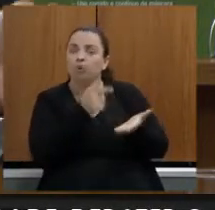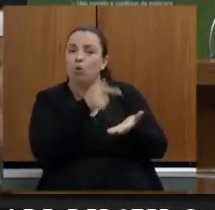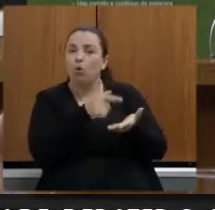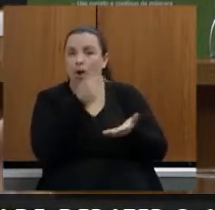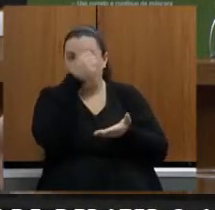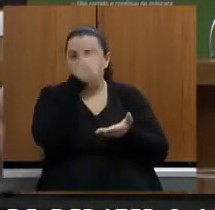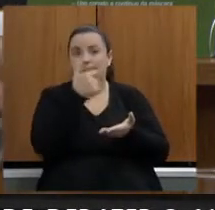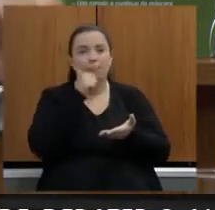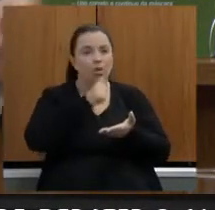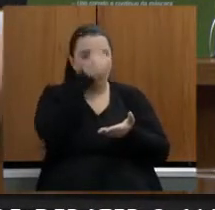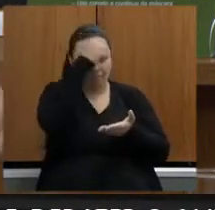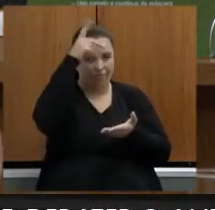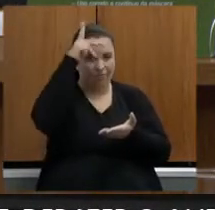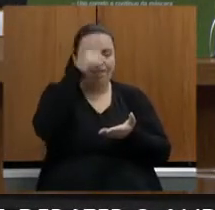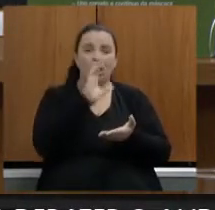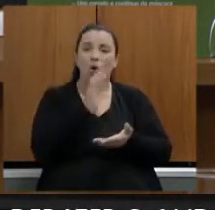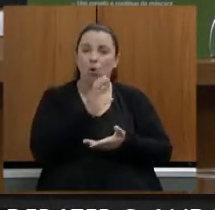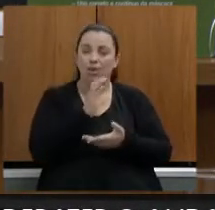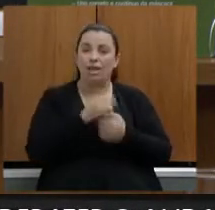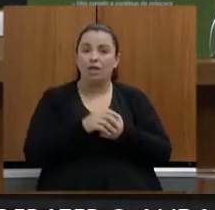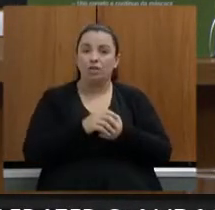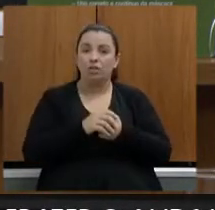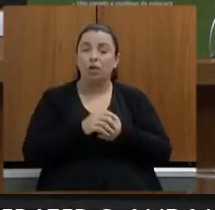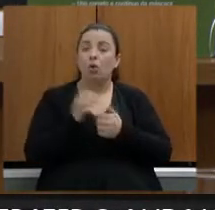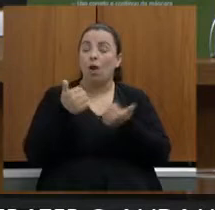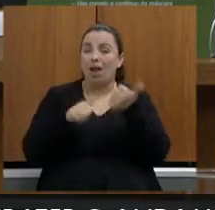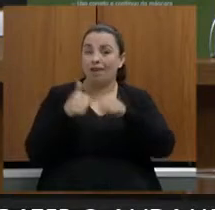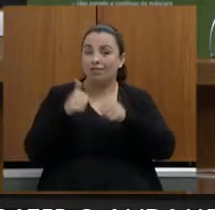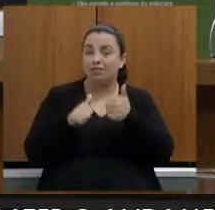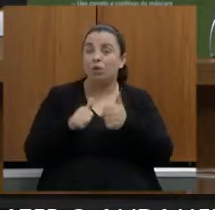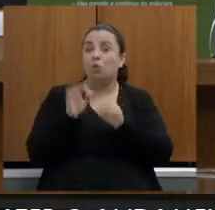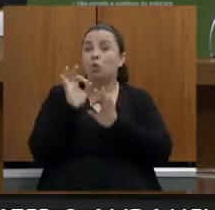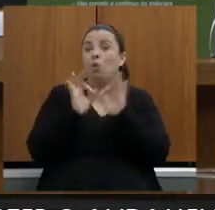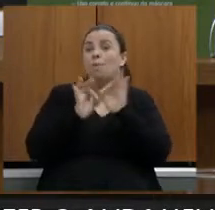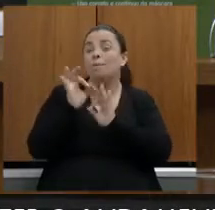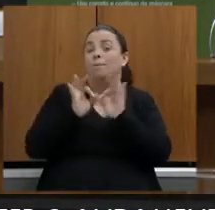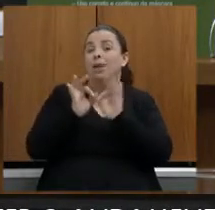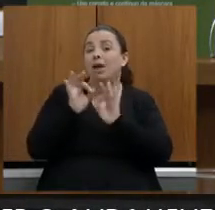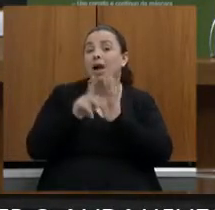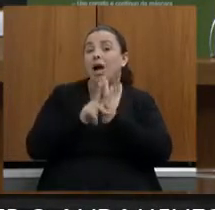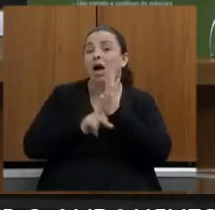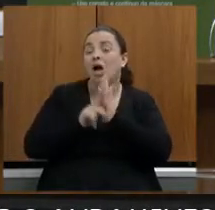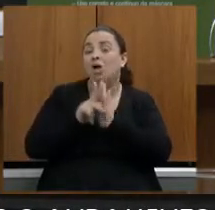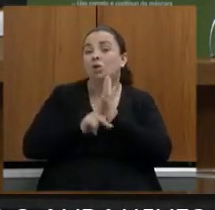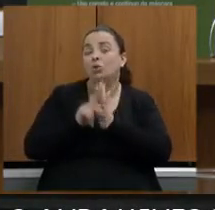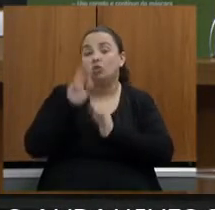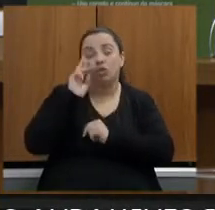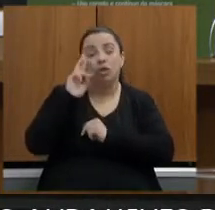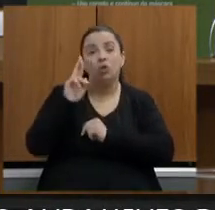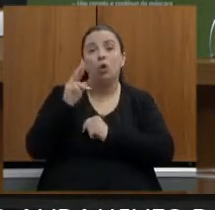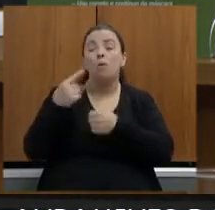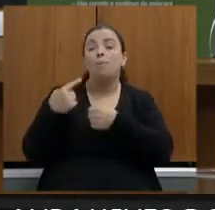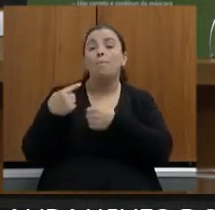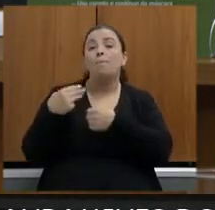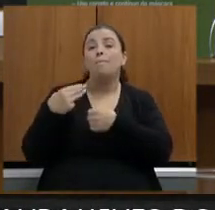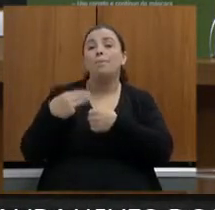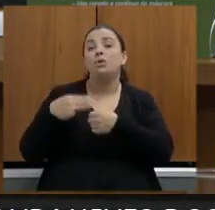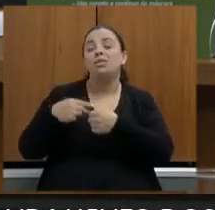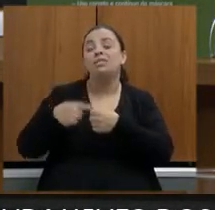do plano diretor municipal do plano da cidade da cidade de Contagem e